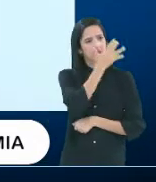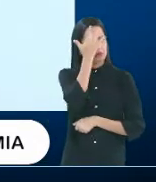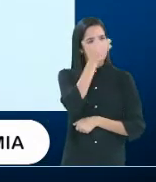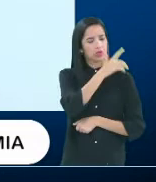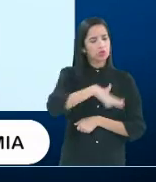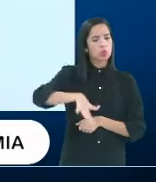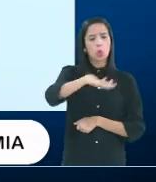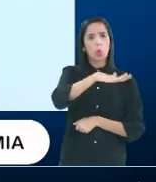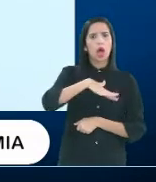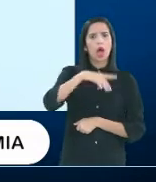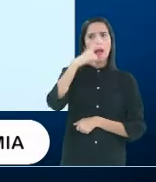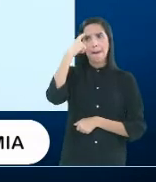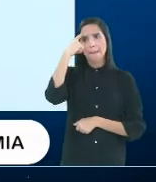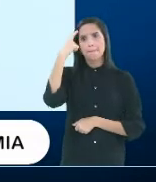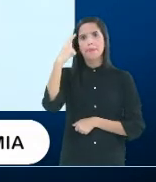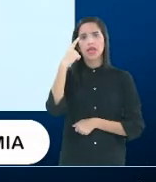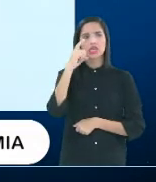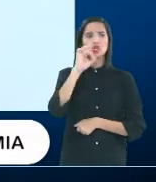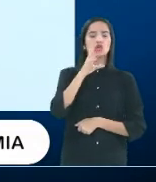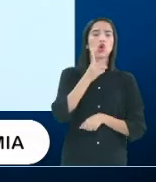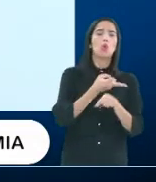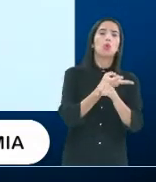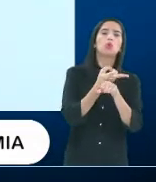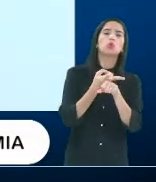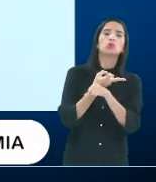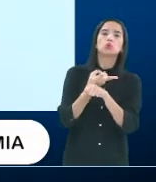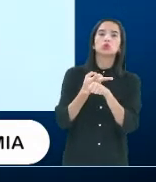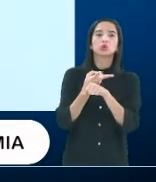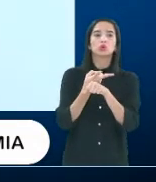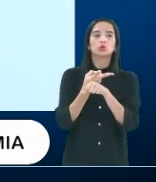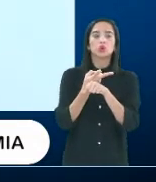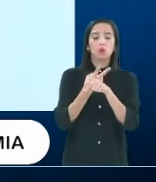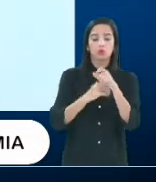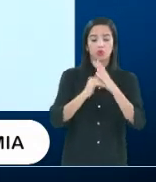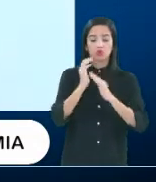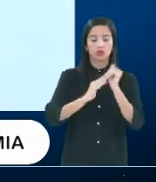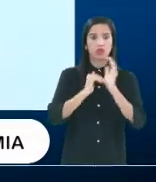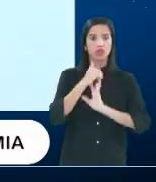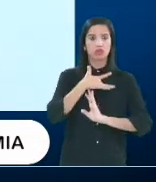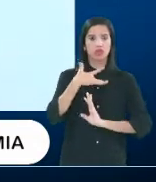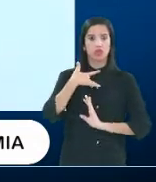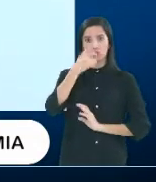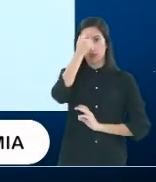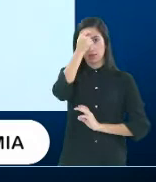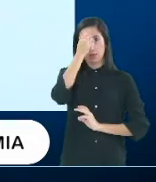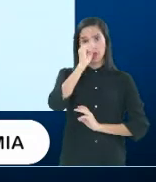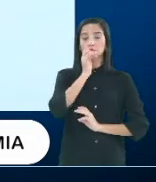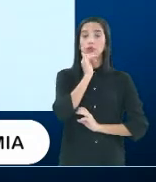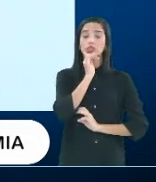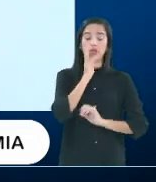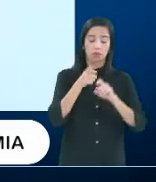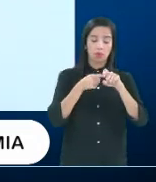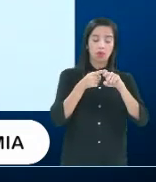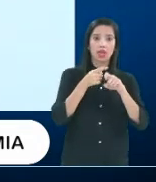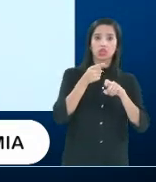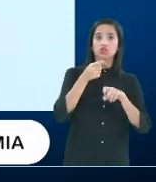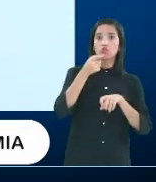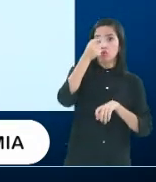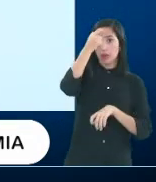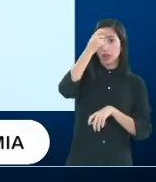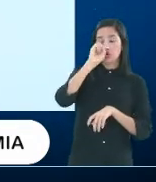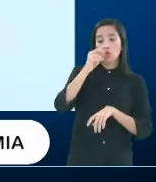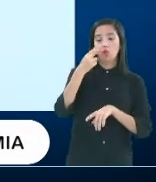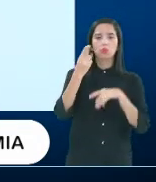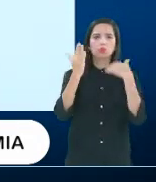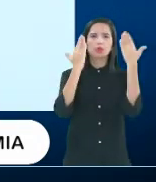e achar que se procurar um profissional de saúde mental como um psiquiatra ou um psicólogo